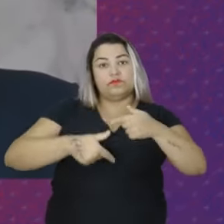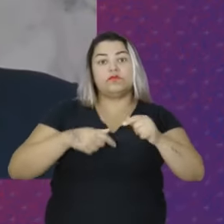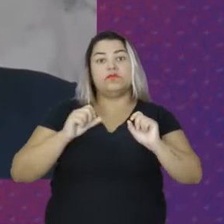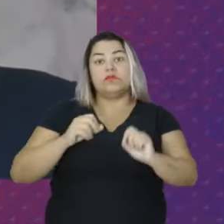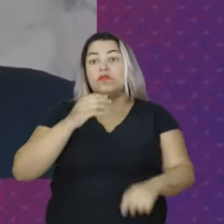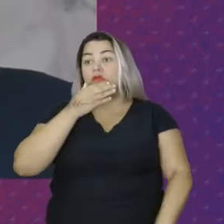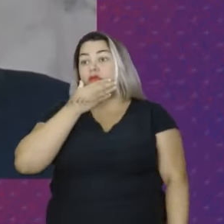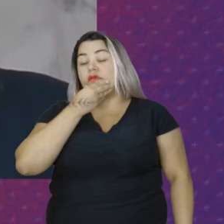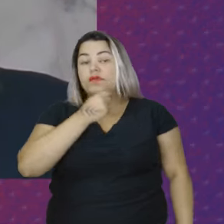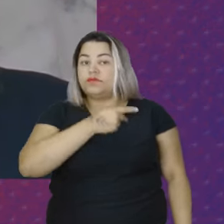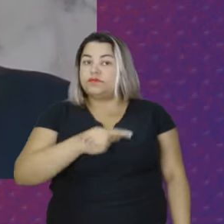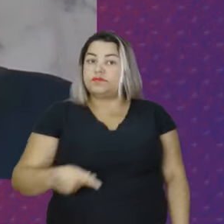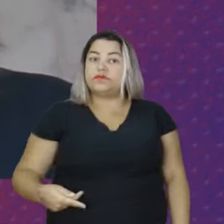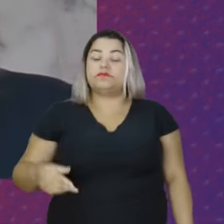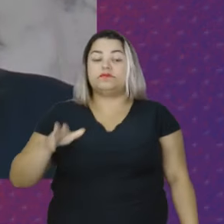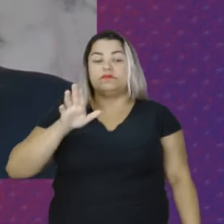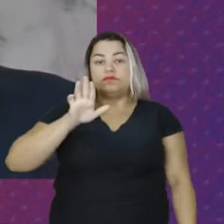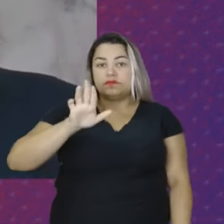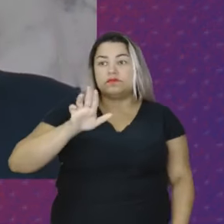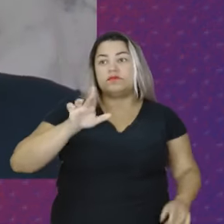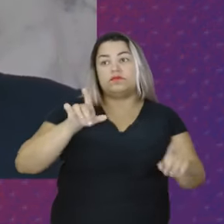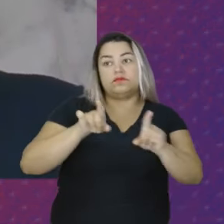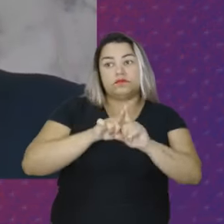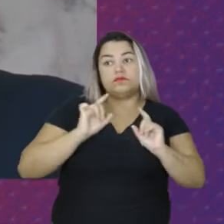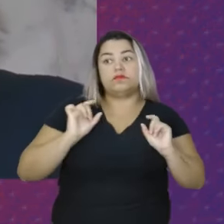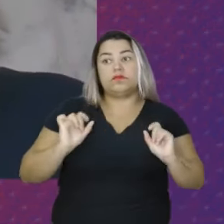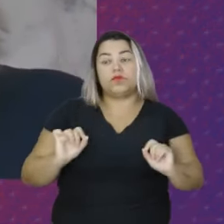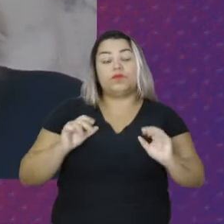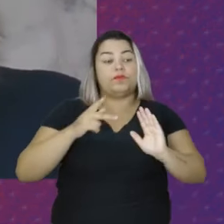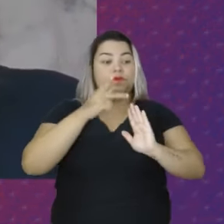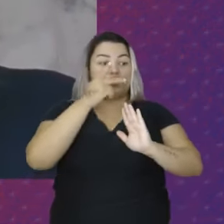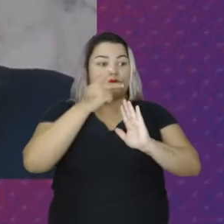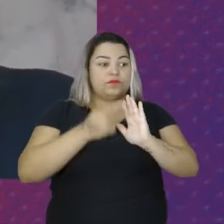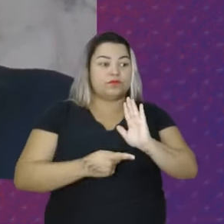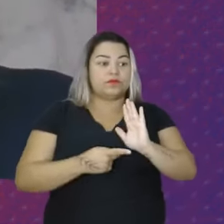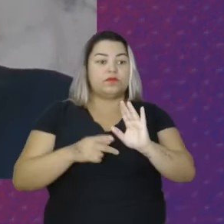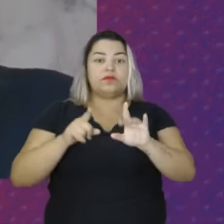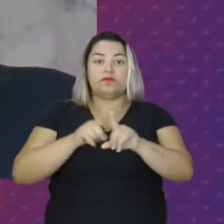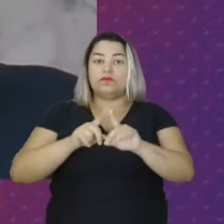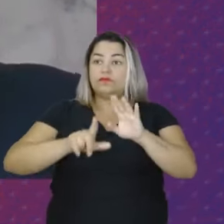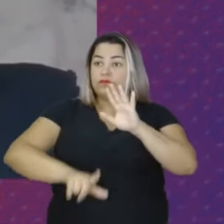o presidente Lula enviou para o Congresso Nacional um projeto de lei